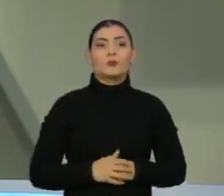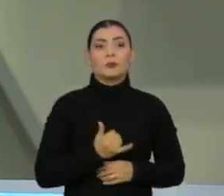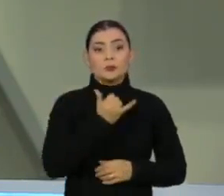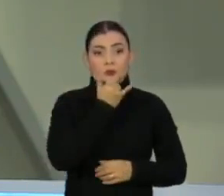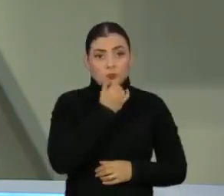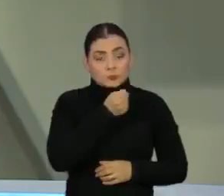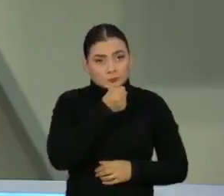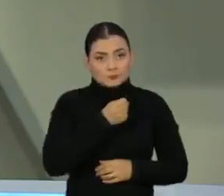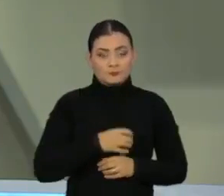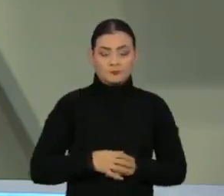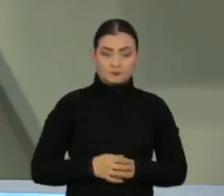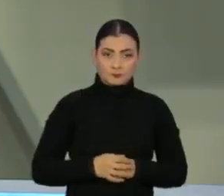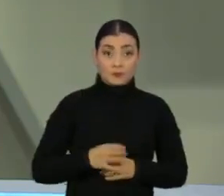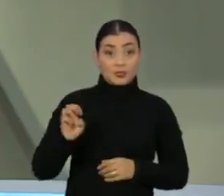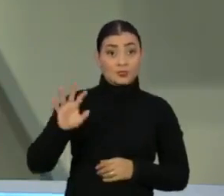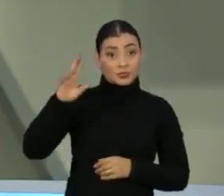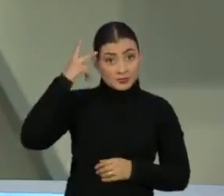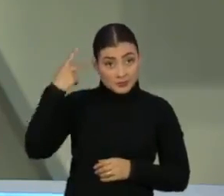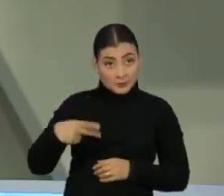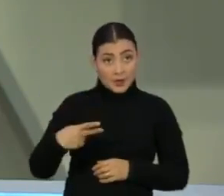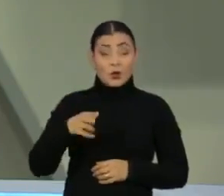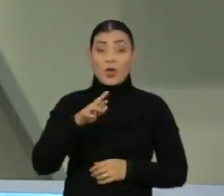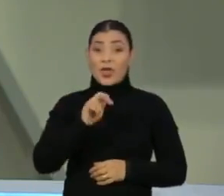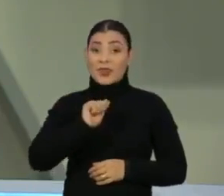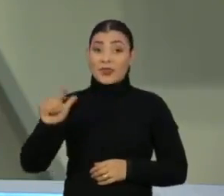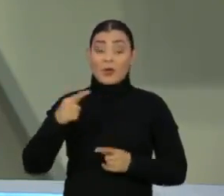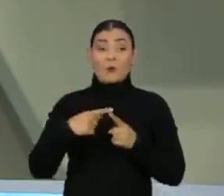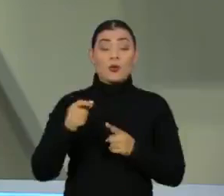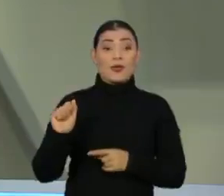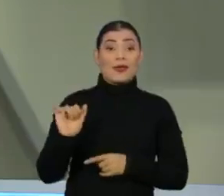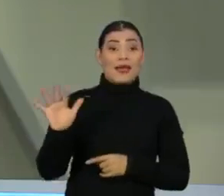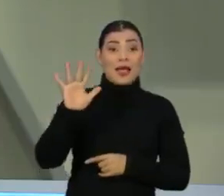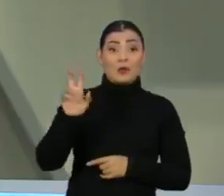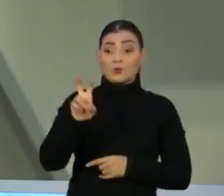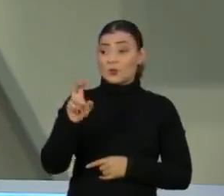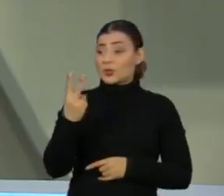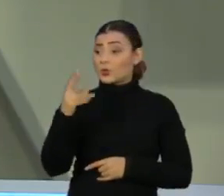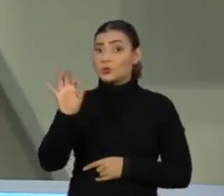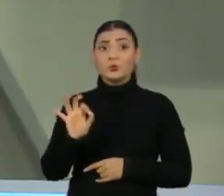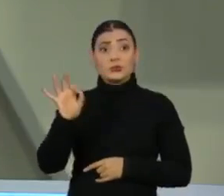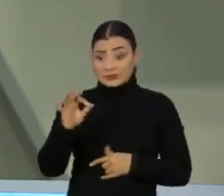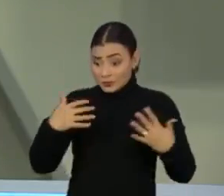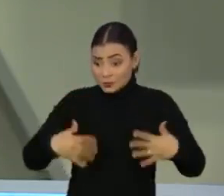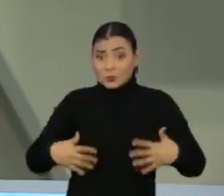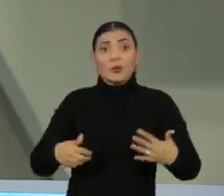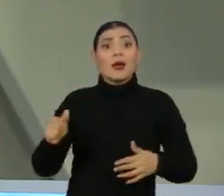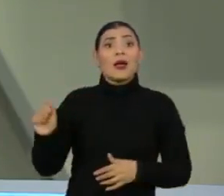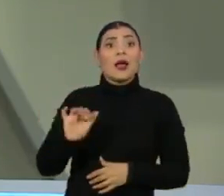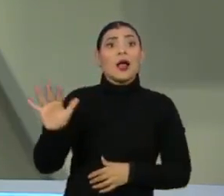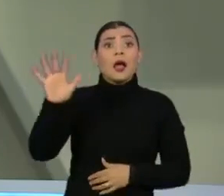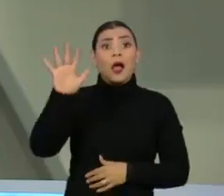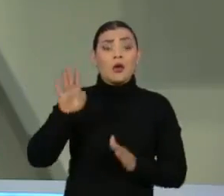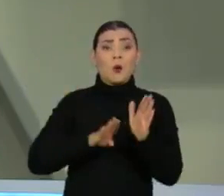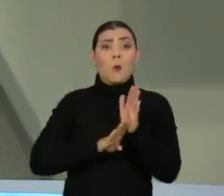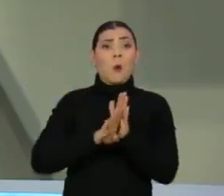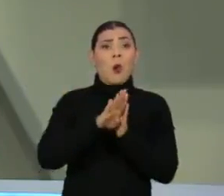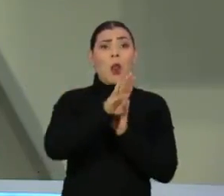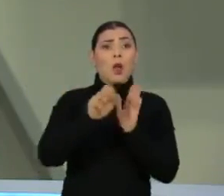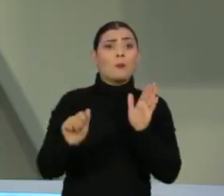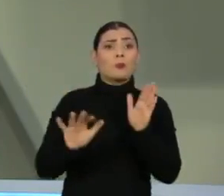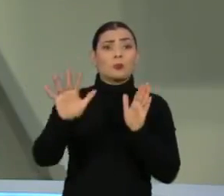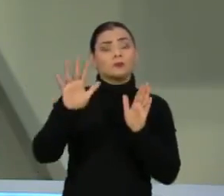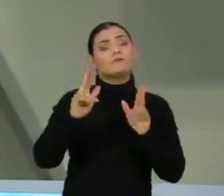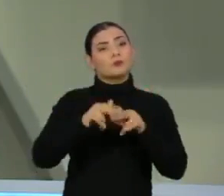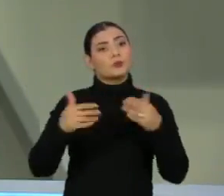desculpe, no estado de São Paulo. É que além do aumento de 52% na bandeira tarifária, que cobra um adicional por consumo,